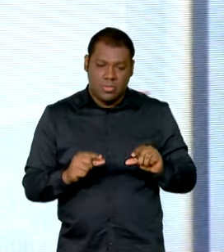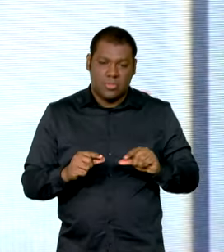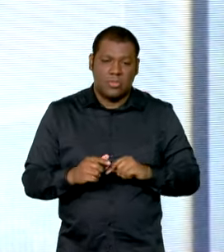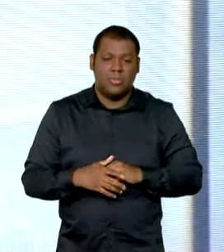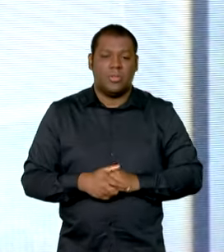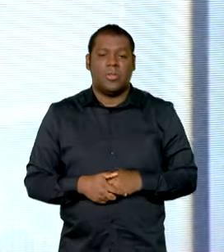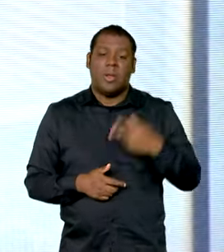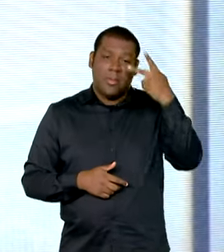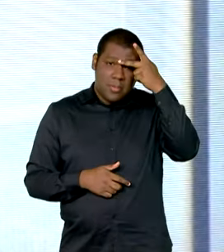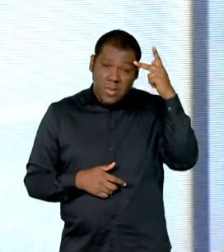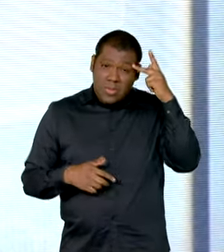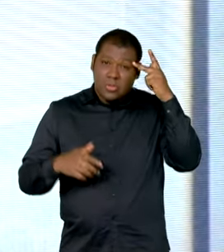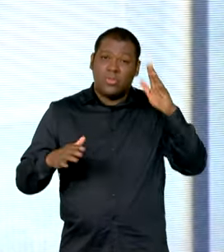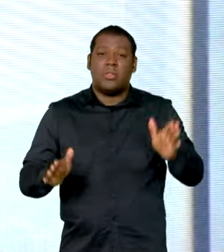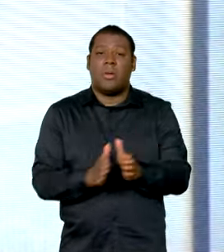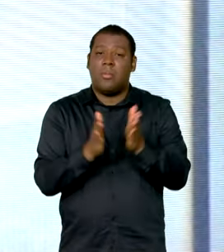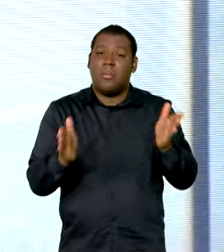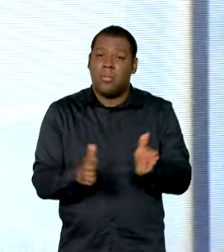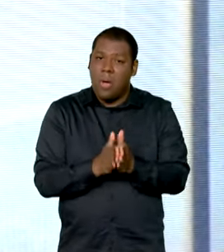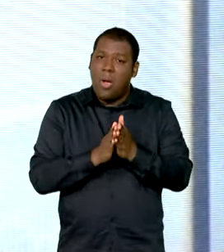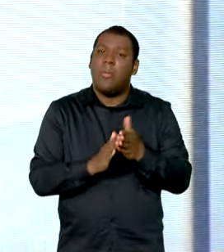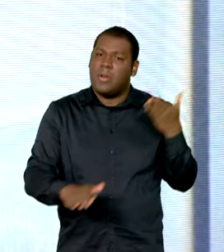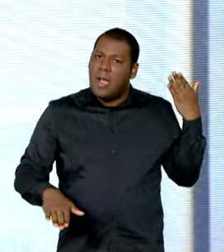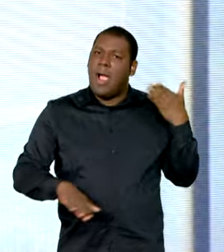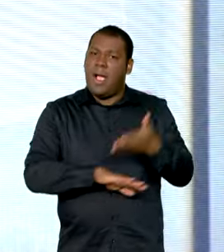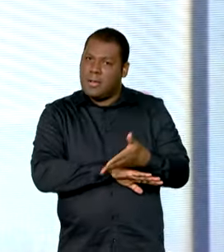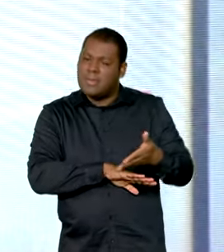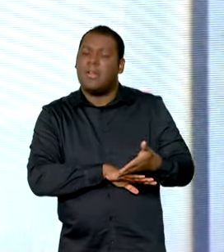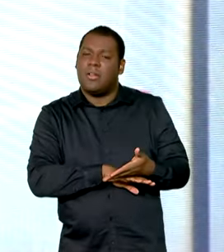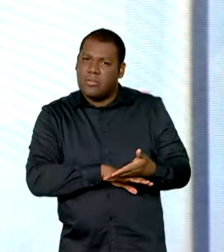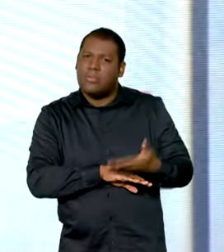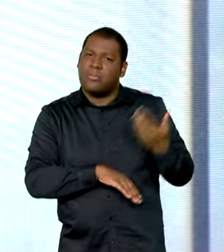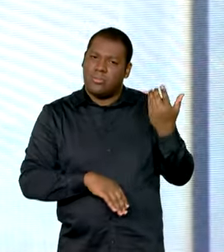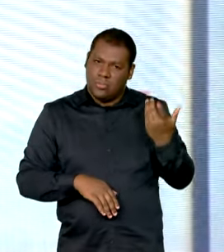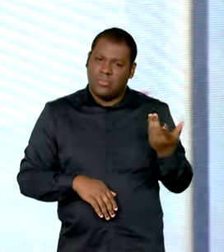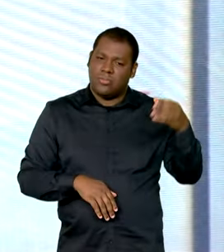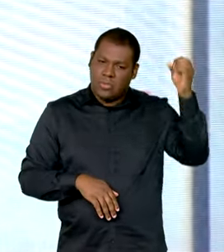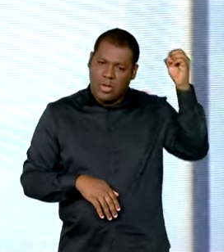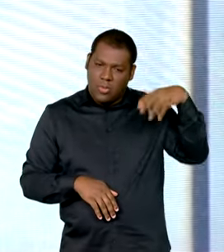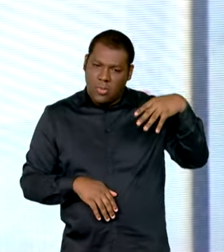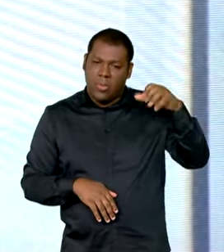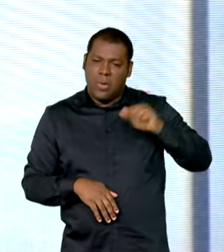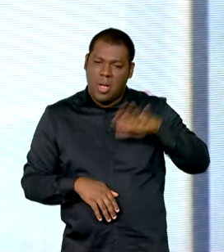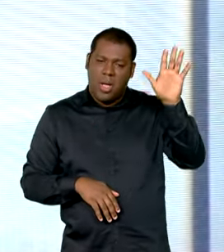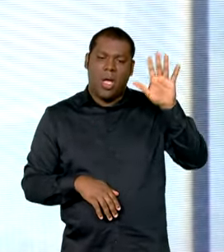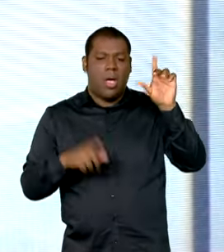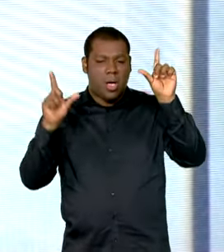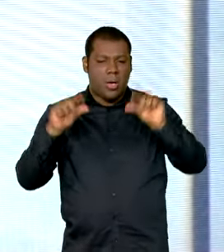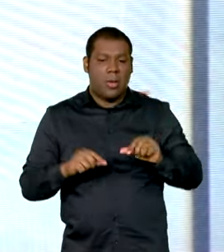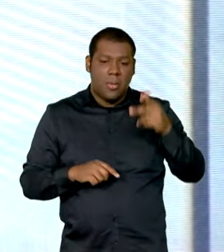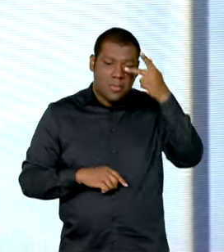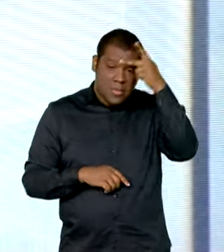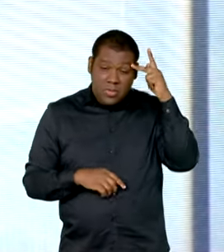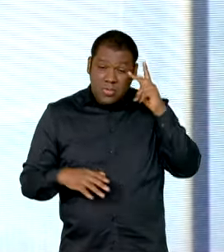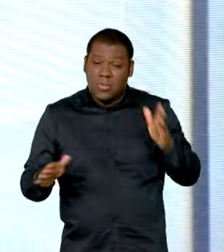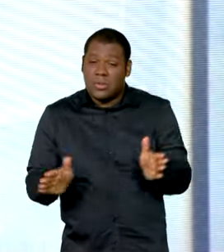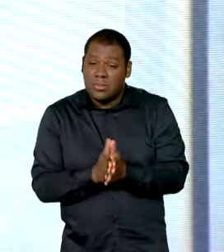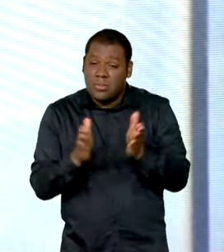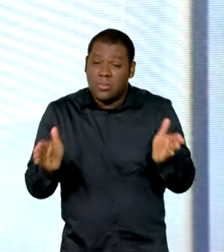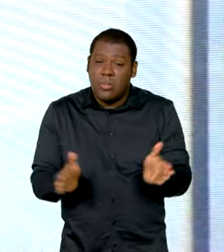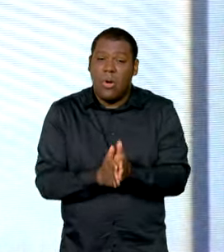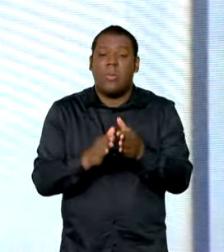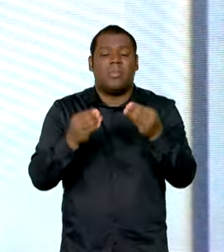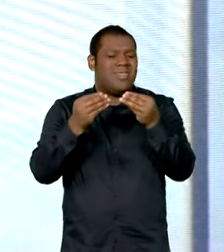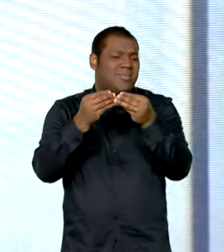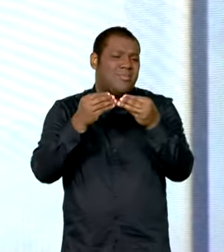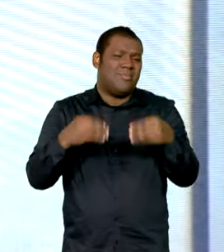consumidor mais pobre e para a classe média. Esse é o nosso desafio. Os mais pobres hoje pagam um preço muito